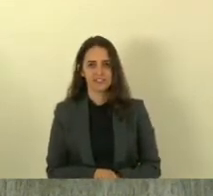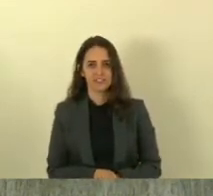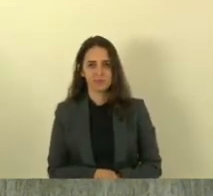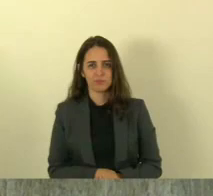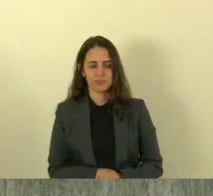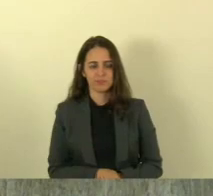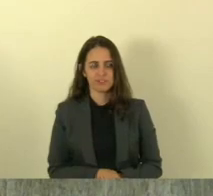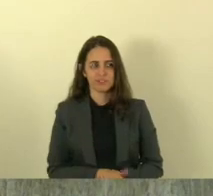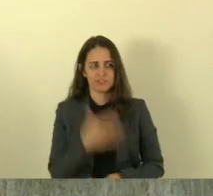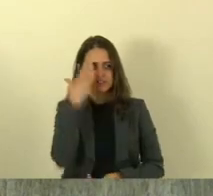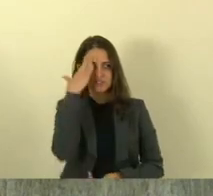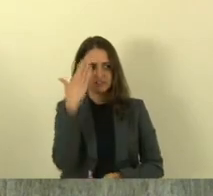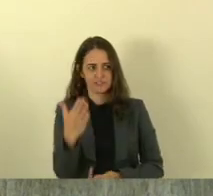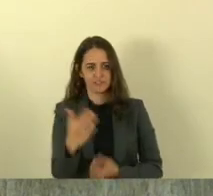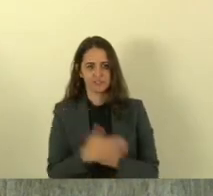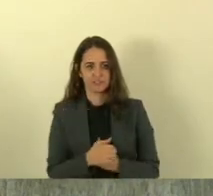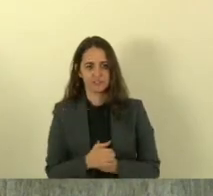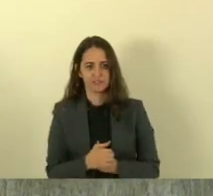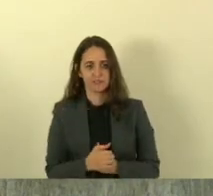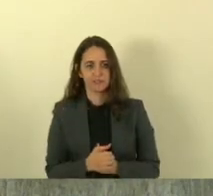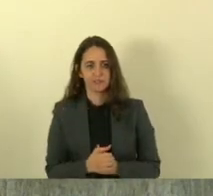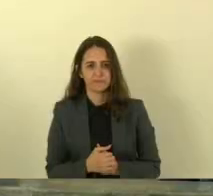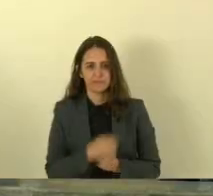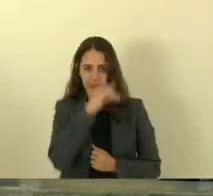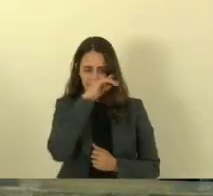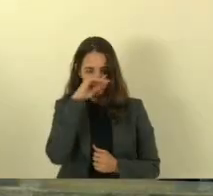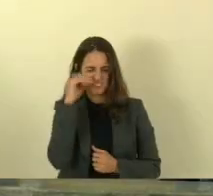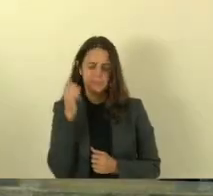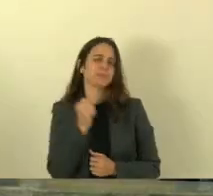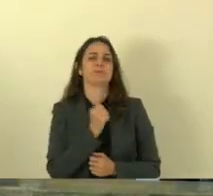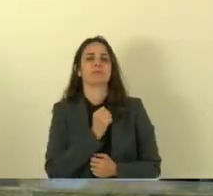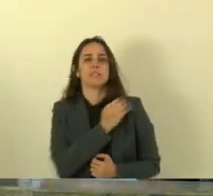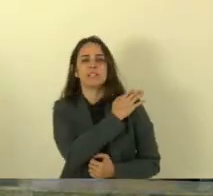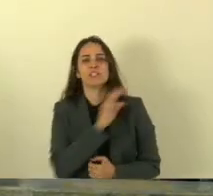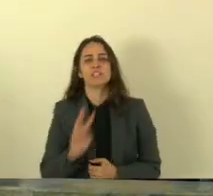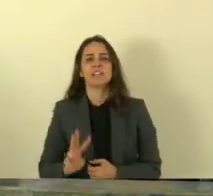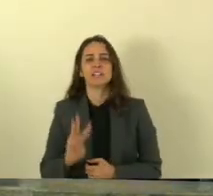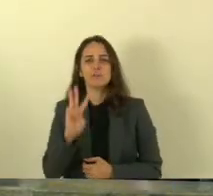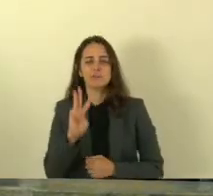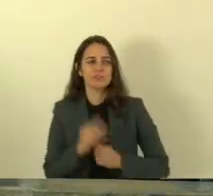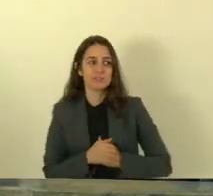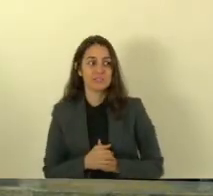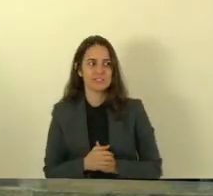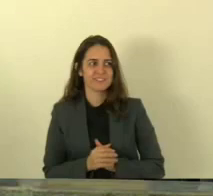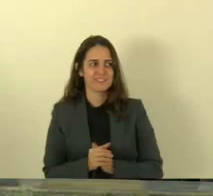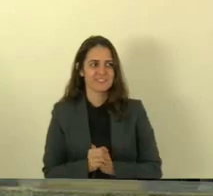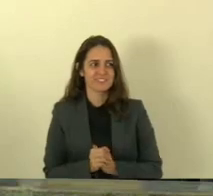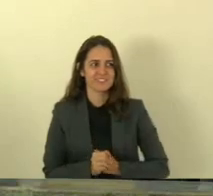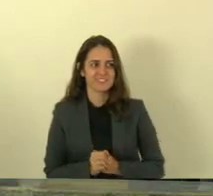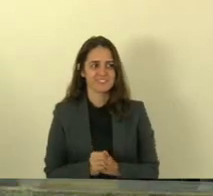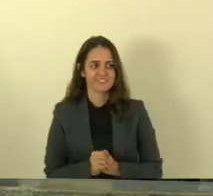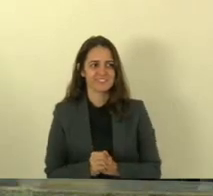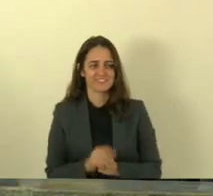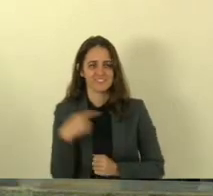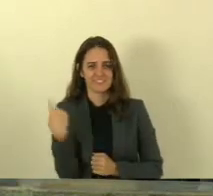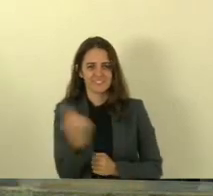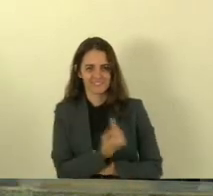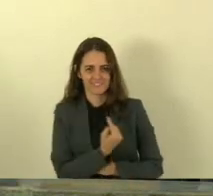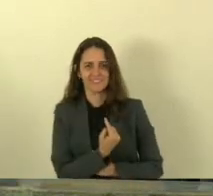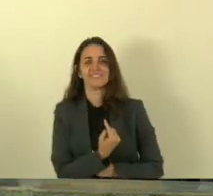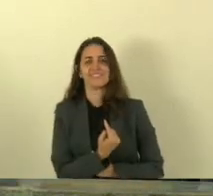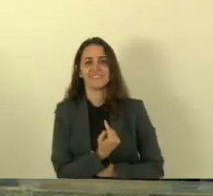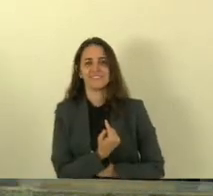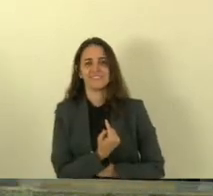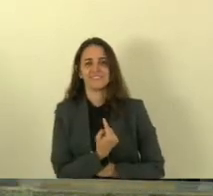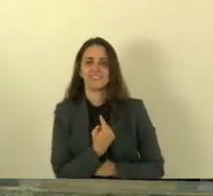muito obrigado deputado coronel Wellington e às vezes nós até fazemos